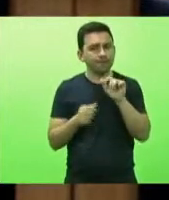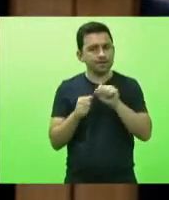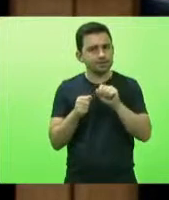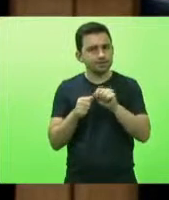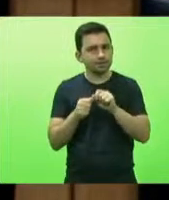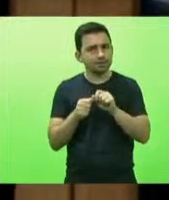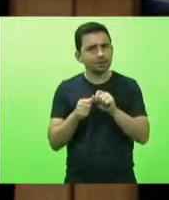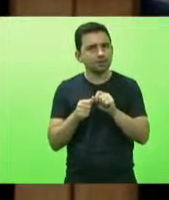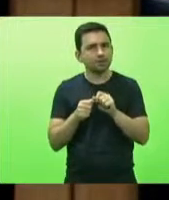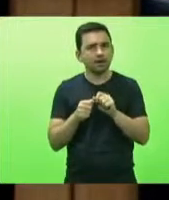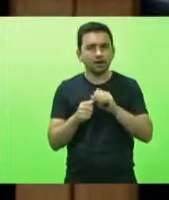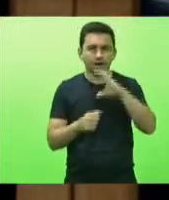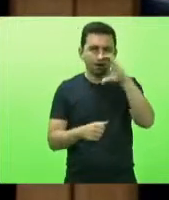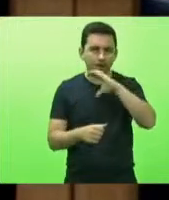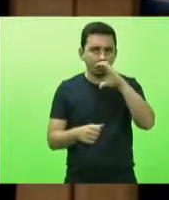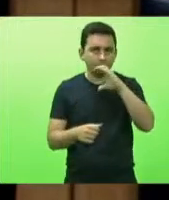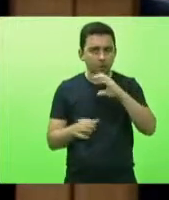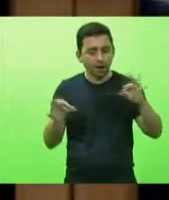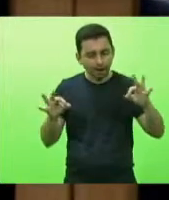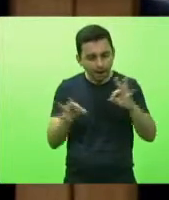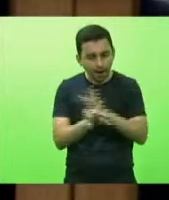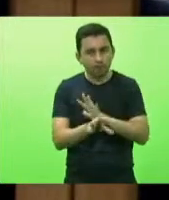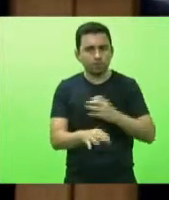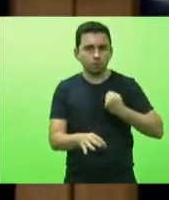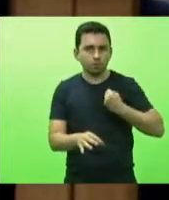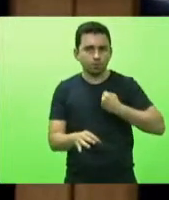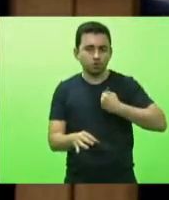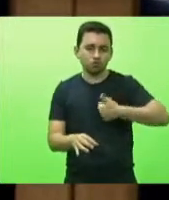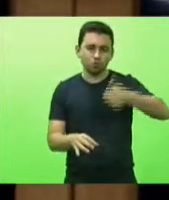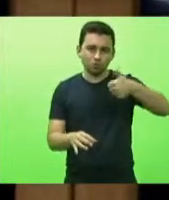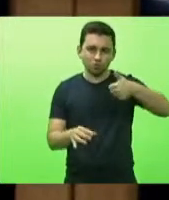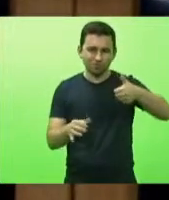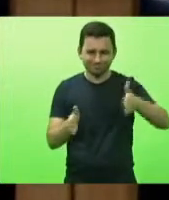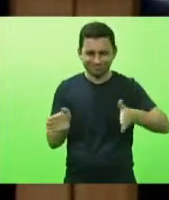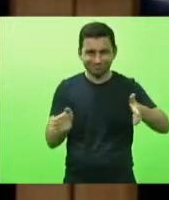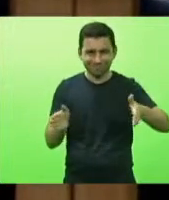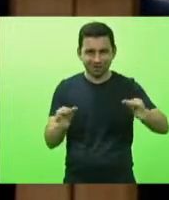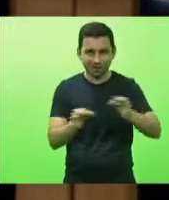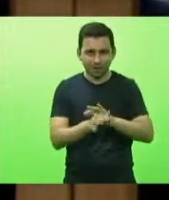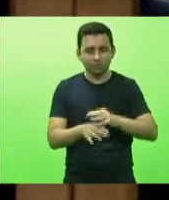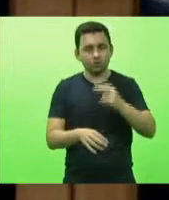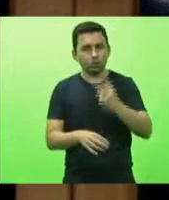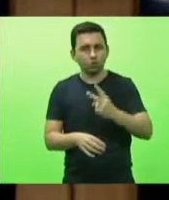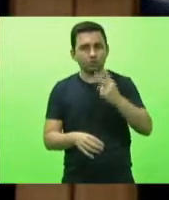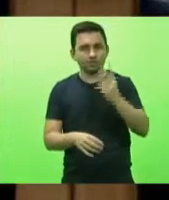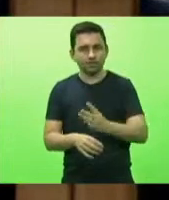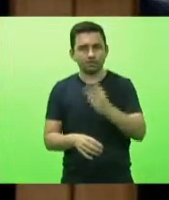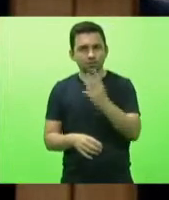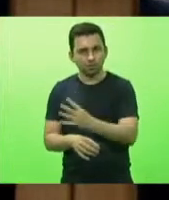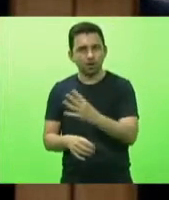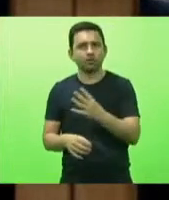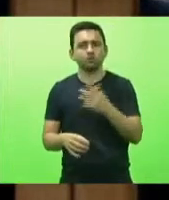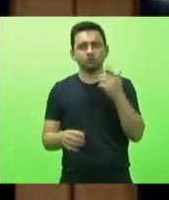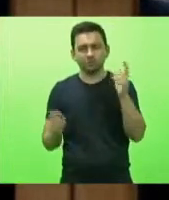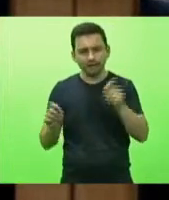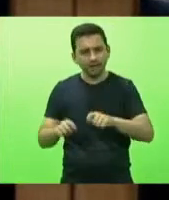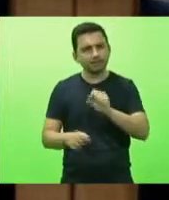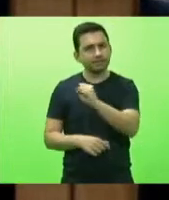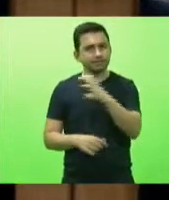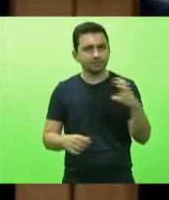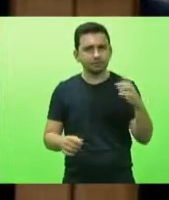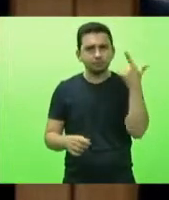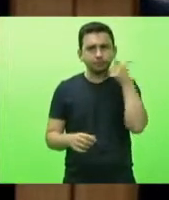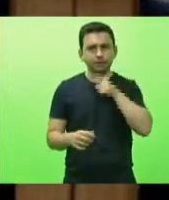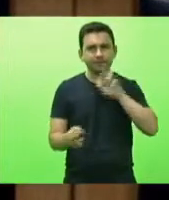a gente acabe logo com a fase 1 vá para a fase 2 para a fase 3 para a fase 4 e que Santa Catarina possa virar